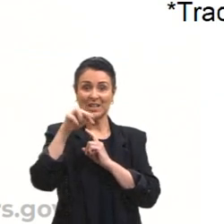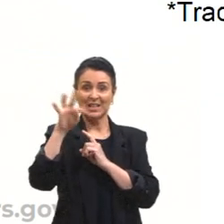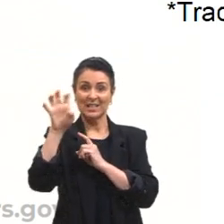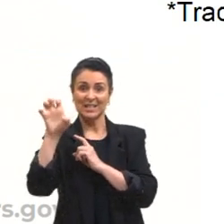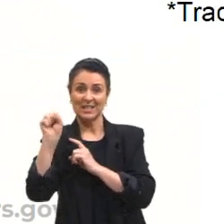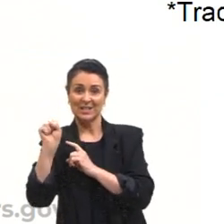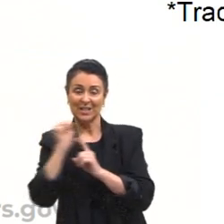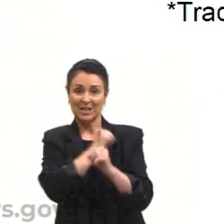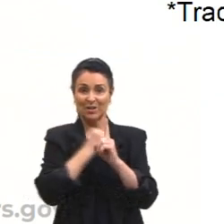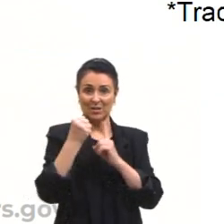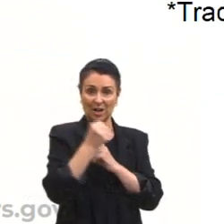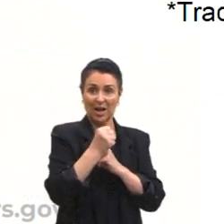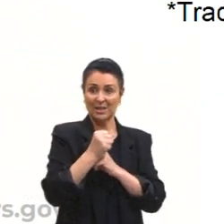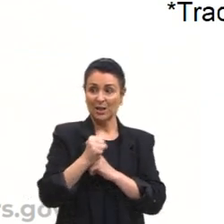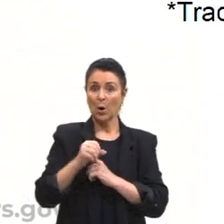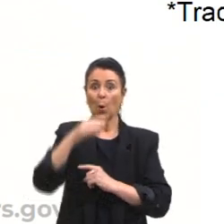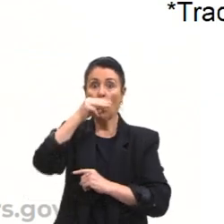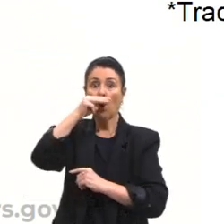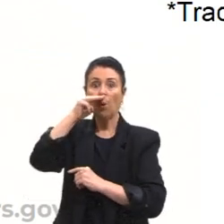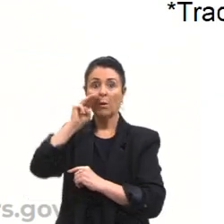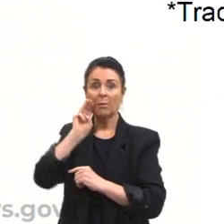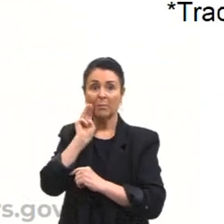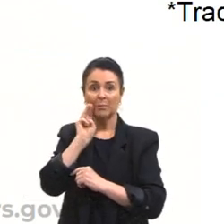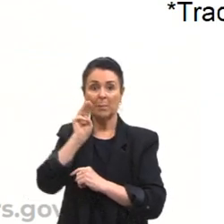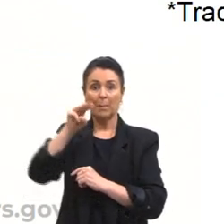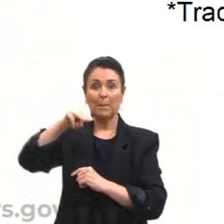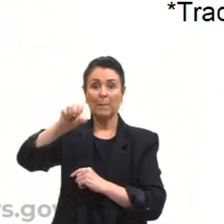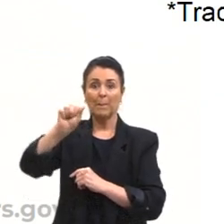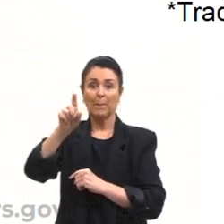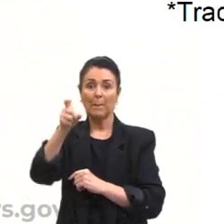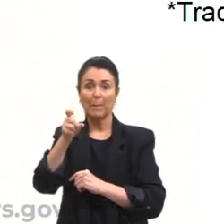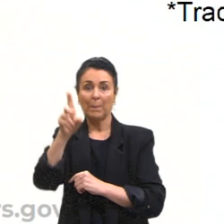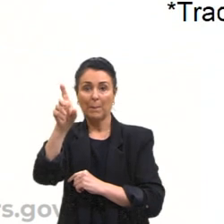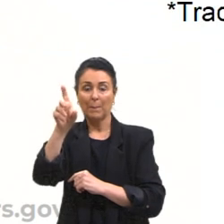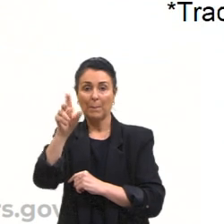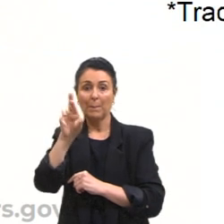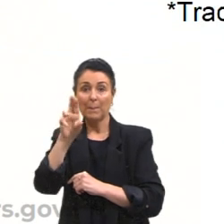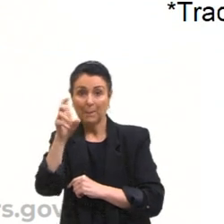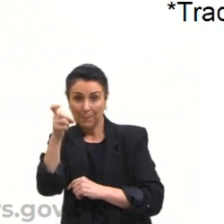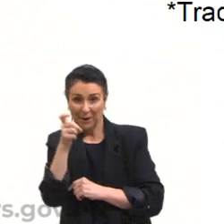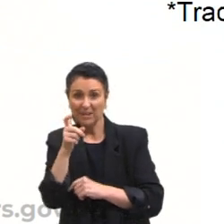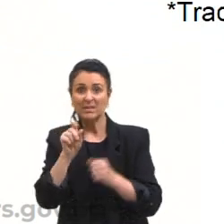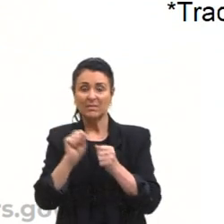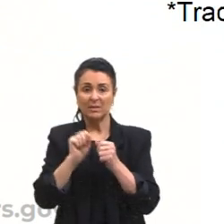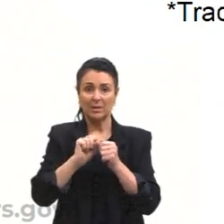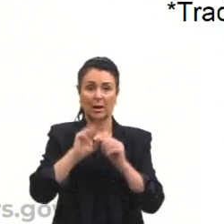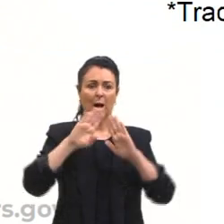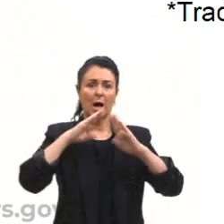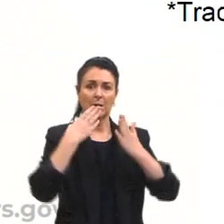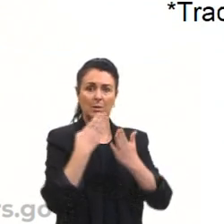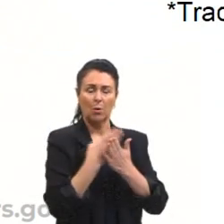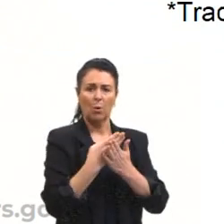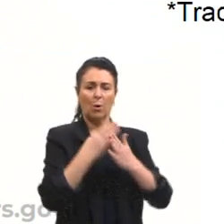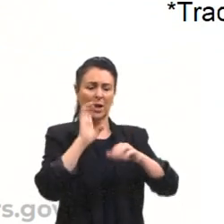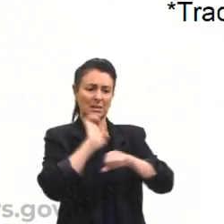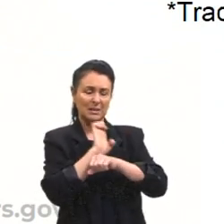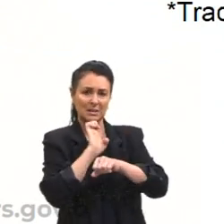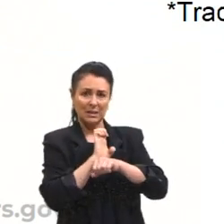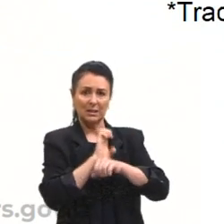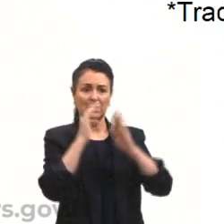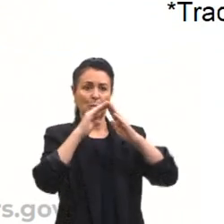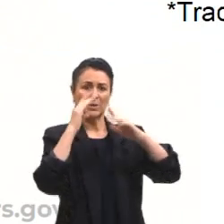muito fortes de que esses agentes sociais, escola, Estado, igreja, educação,